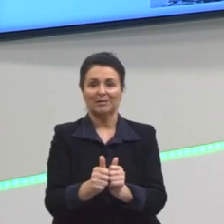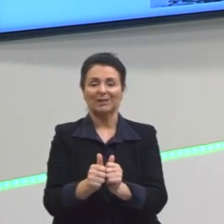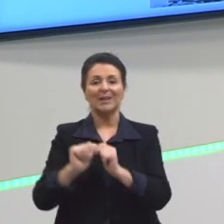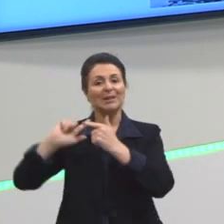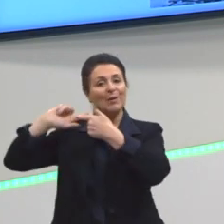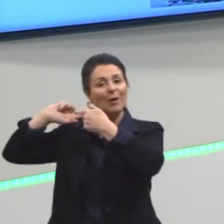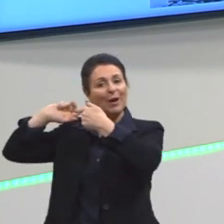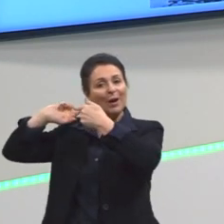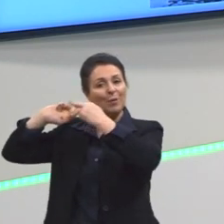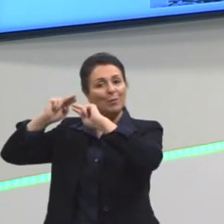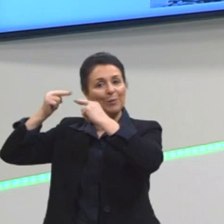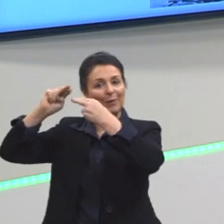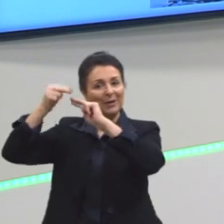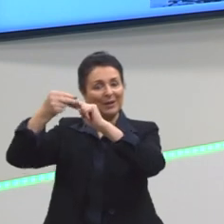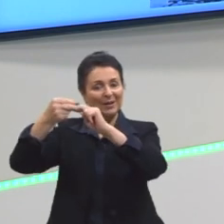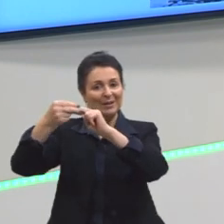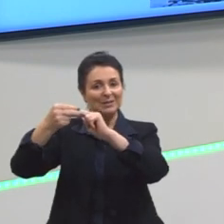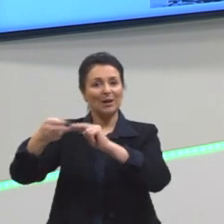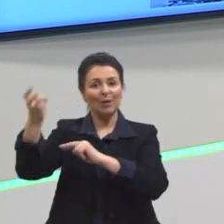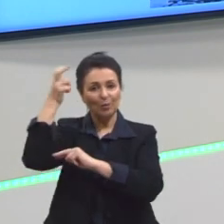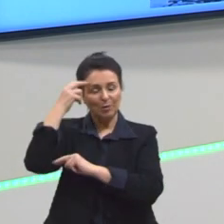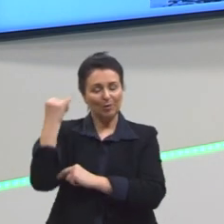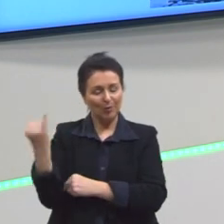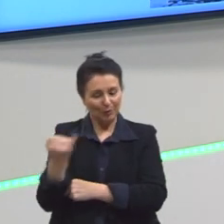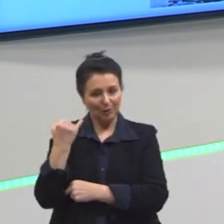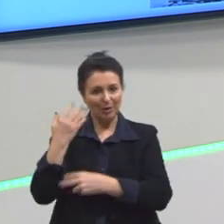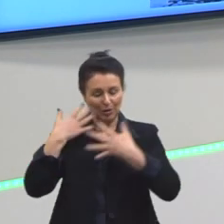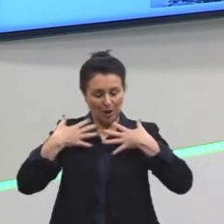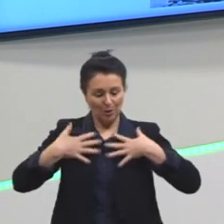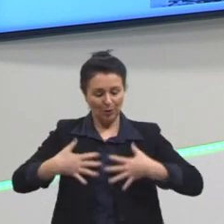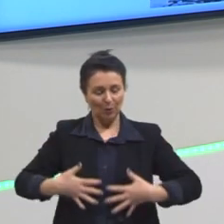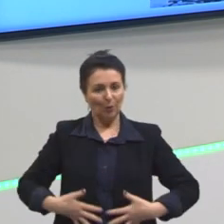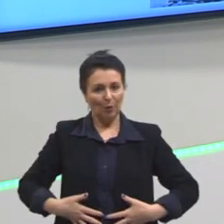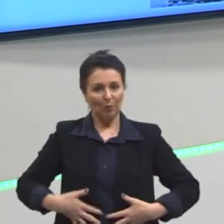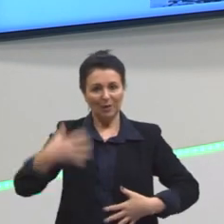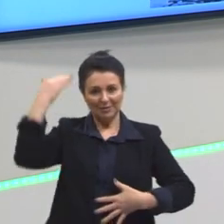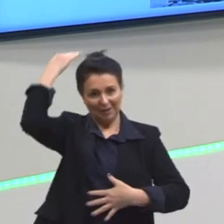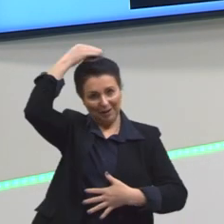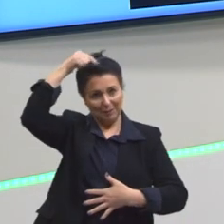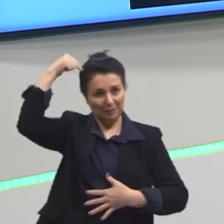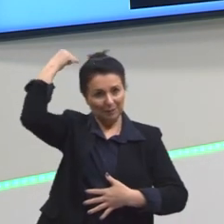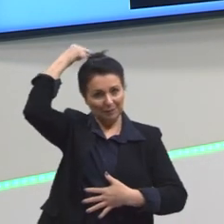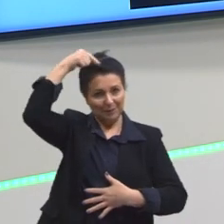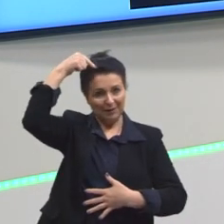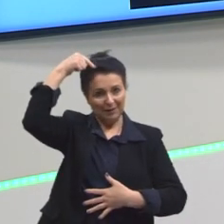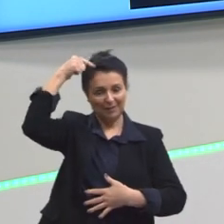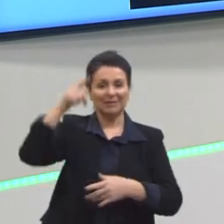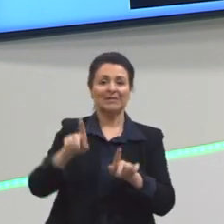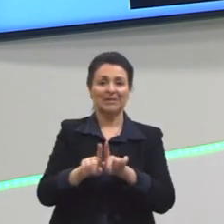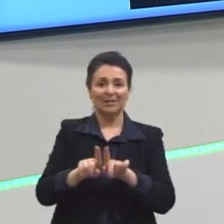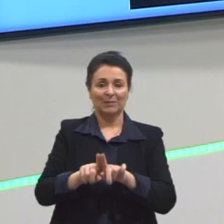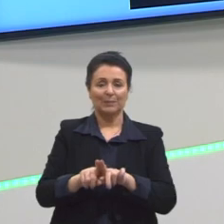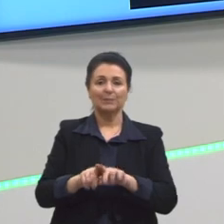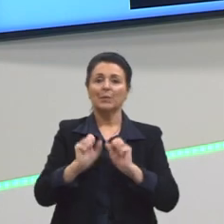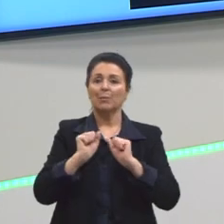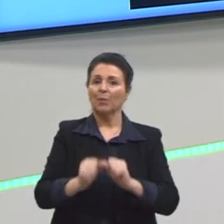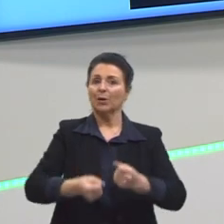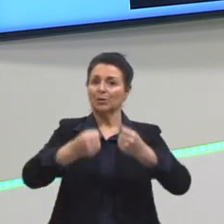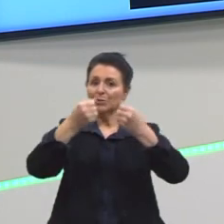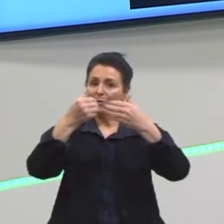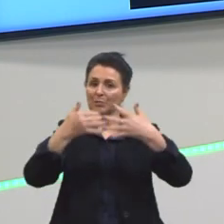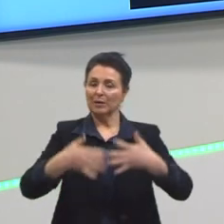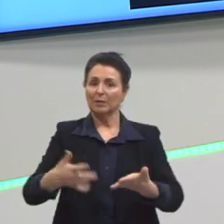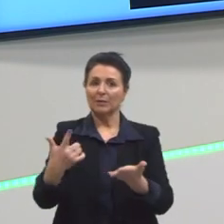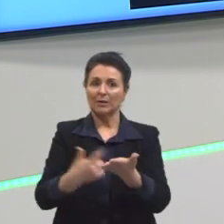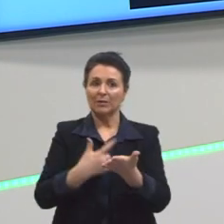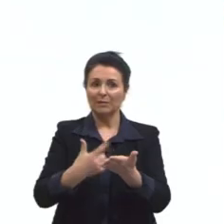importante dessas pessoas, suas vestimentas, aquilo que elas usavam para se identificarem. A gente pode falar também do